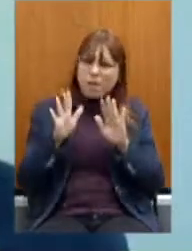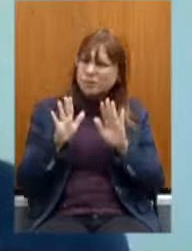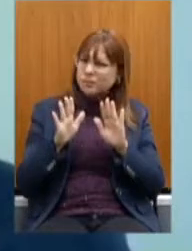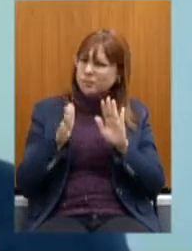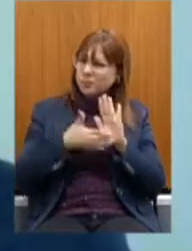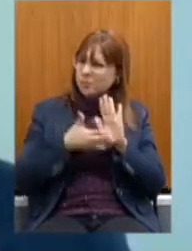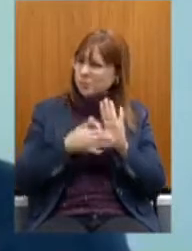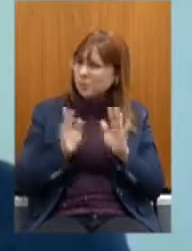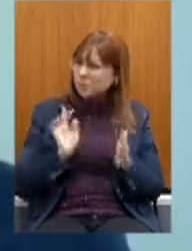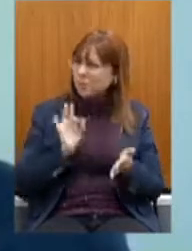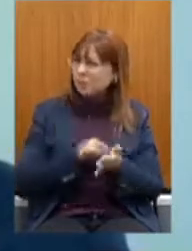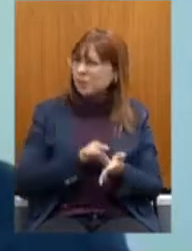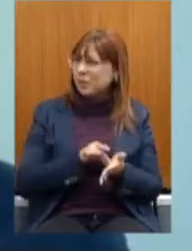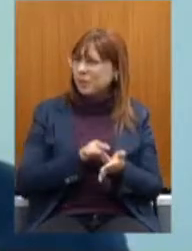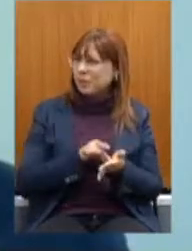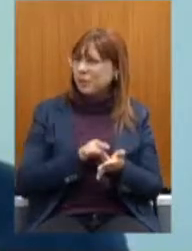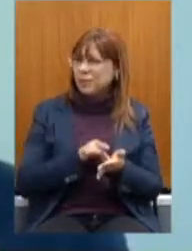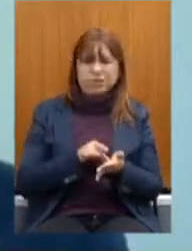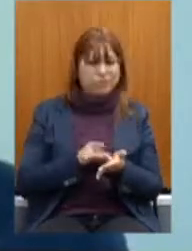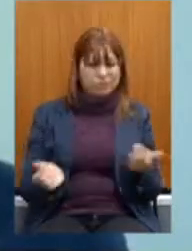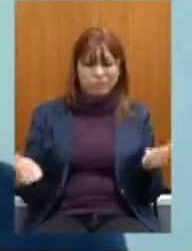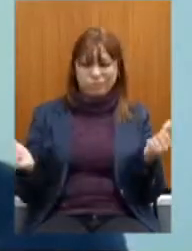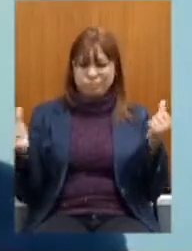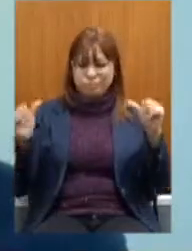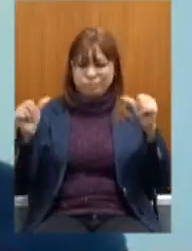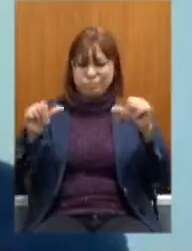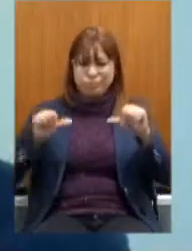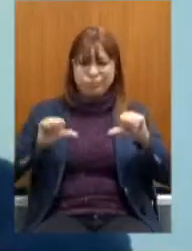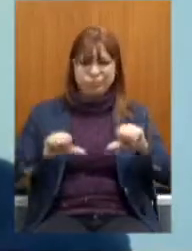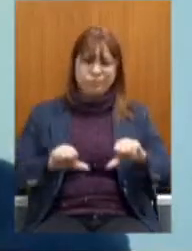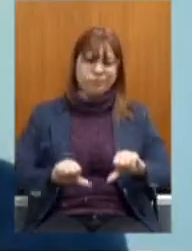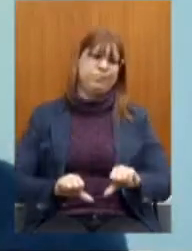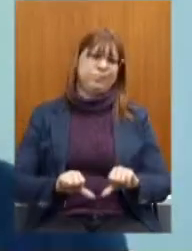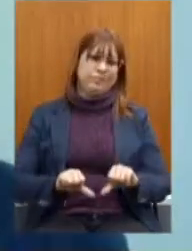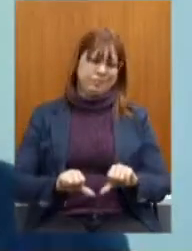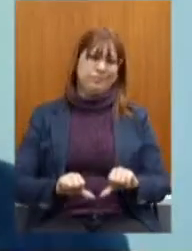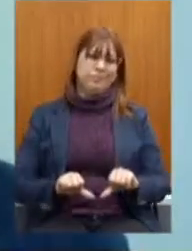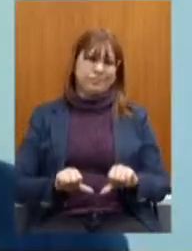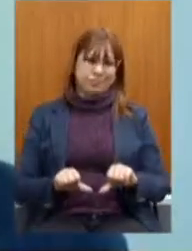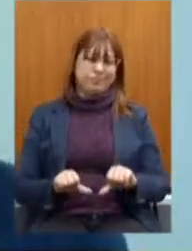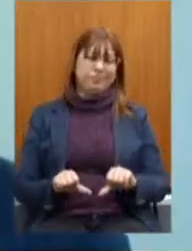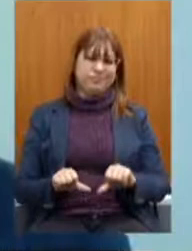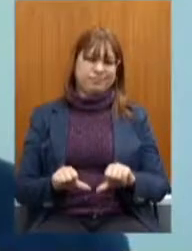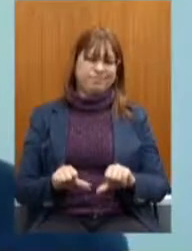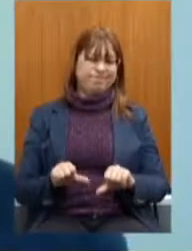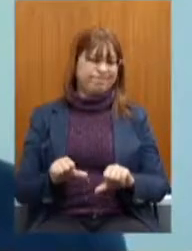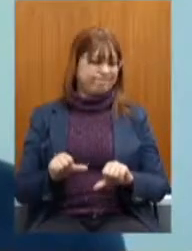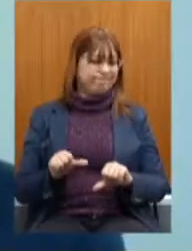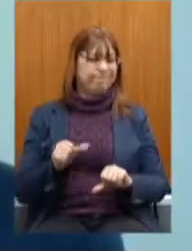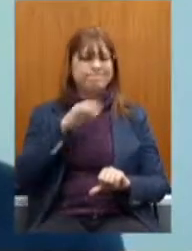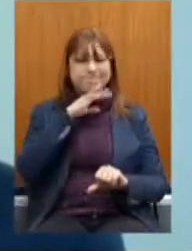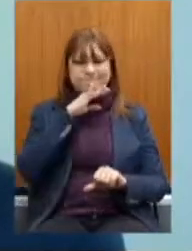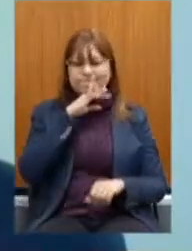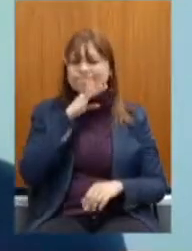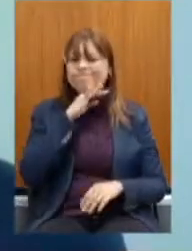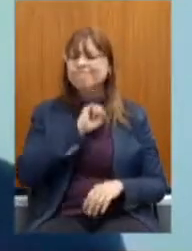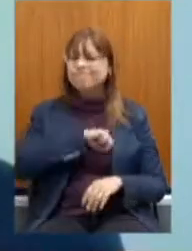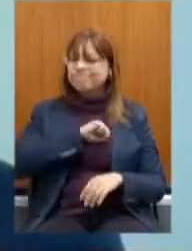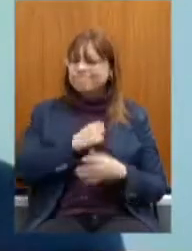O suqueteamento E uma perversidade Muito grande Com o servidor